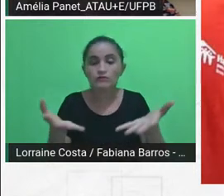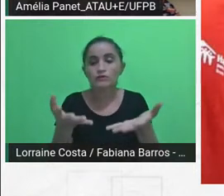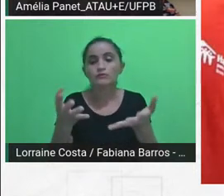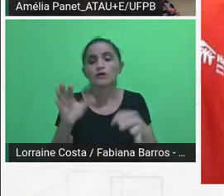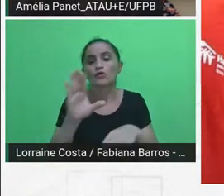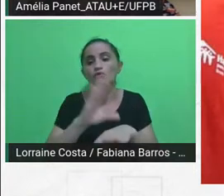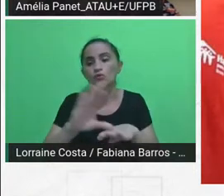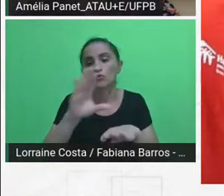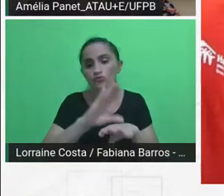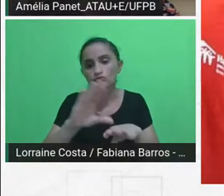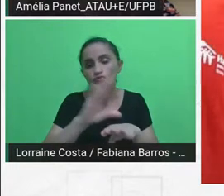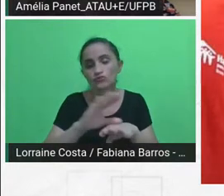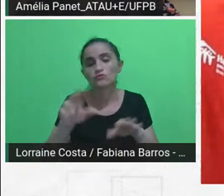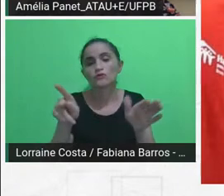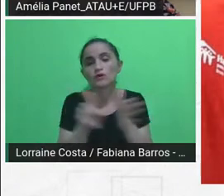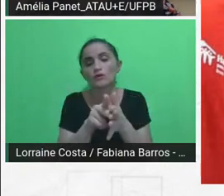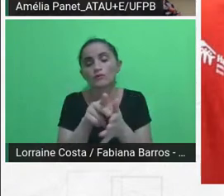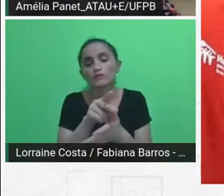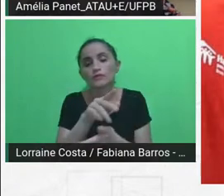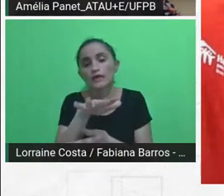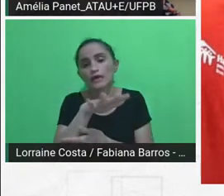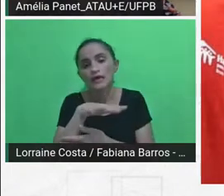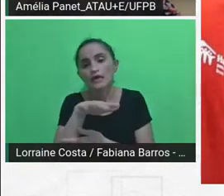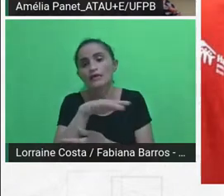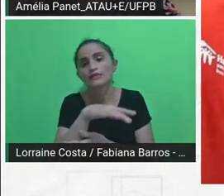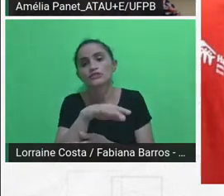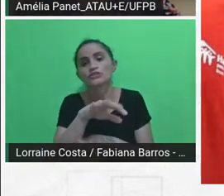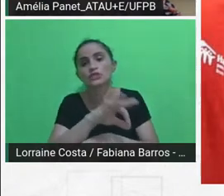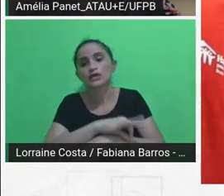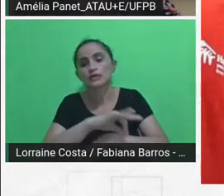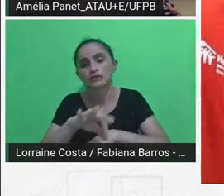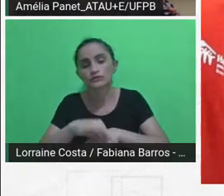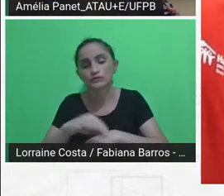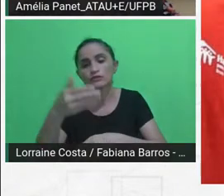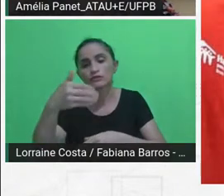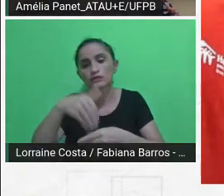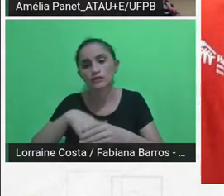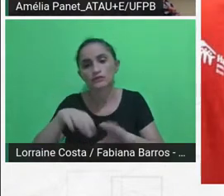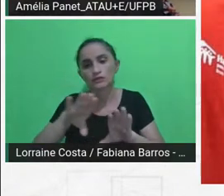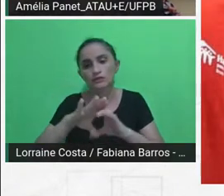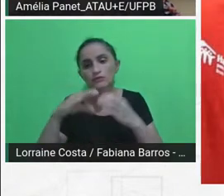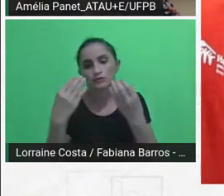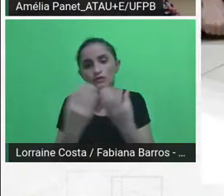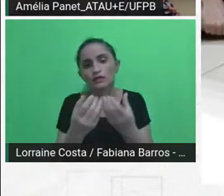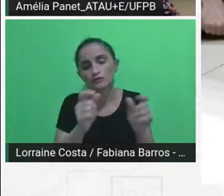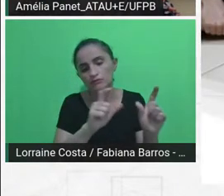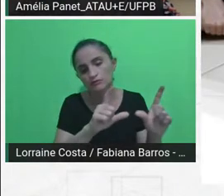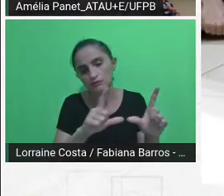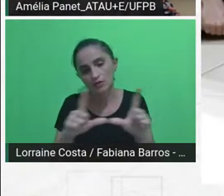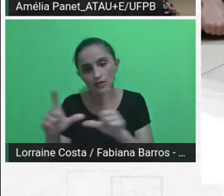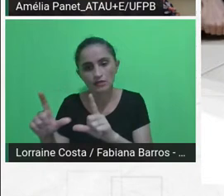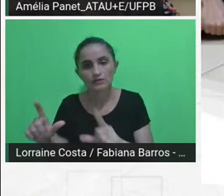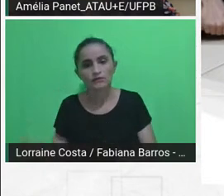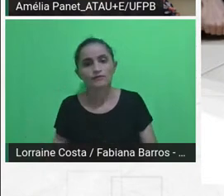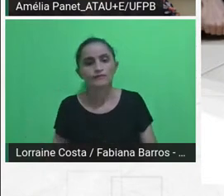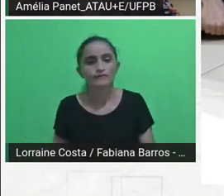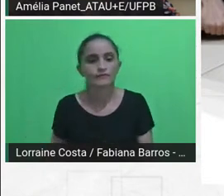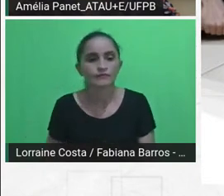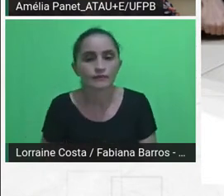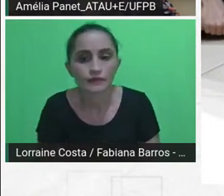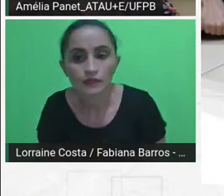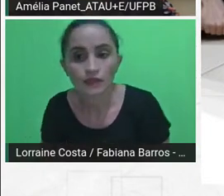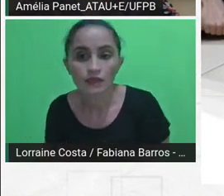Federal da Paraíba dentro desta comunidade. Bom, pode passar, por favor, esse próximo slide é só para